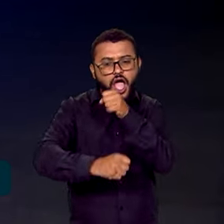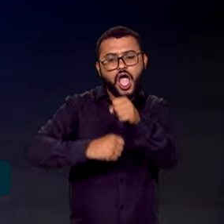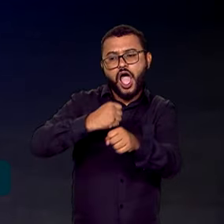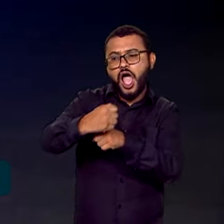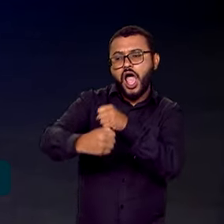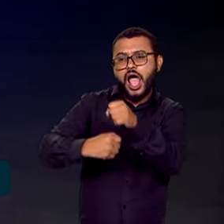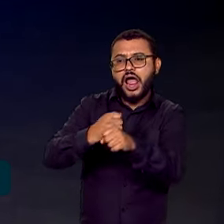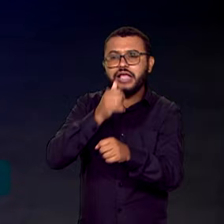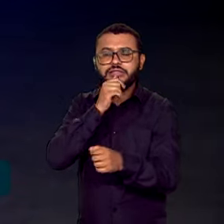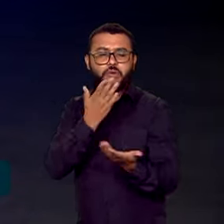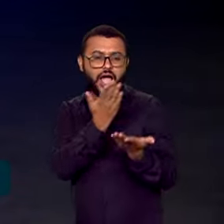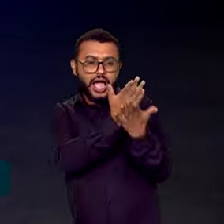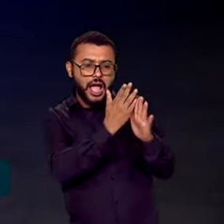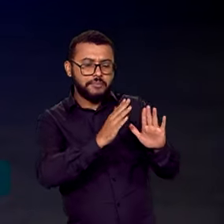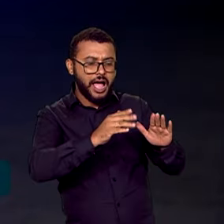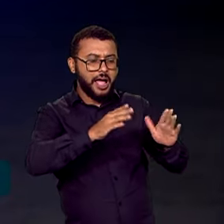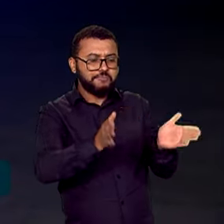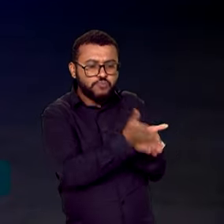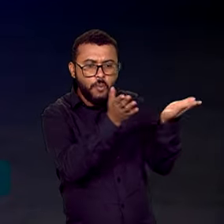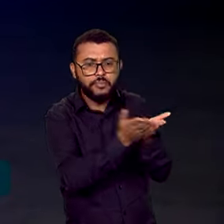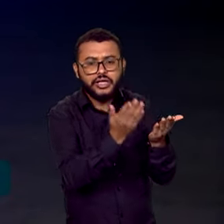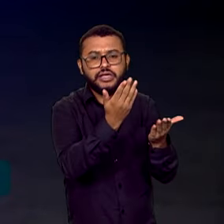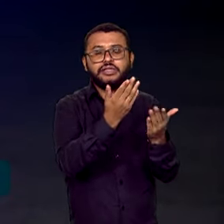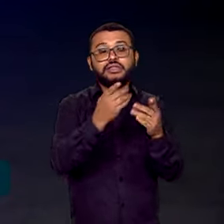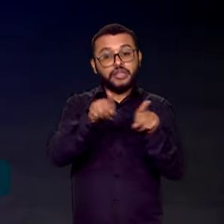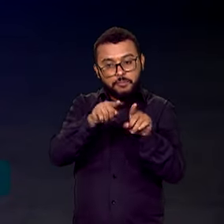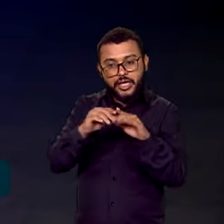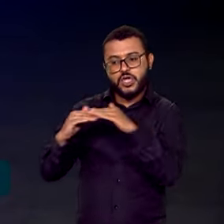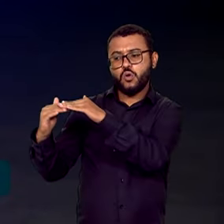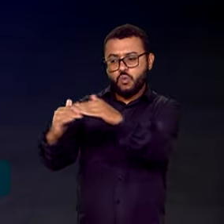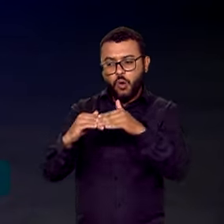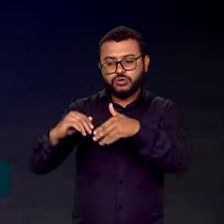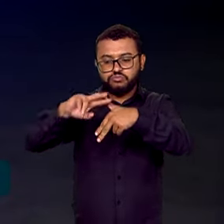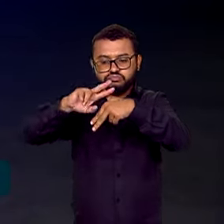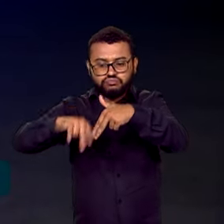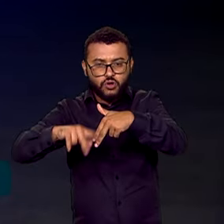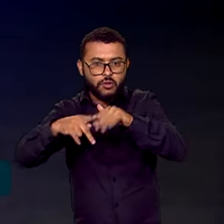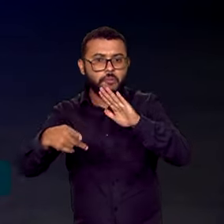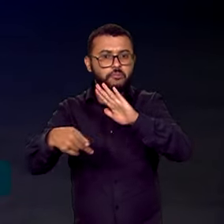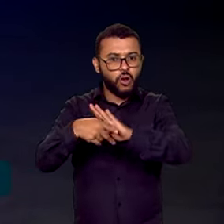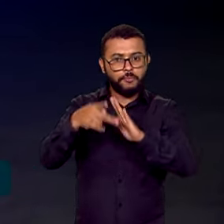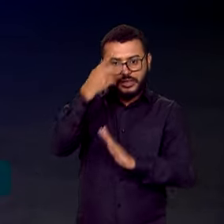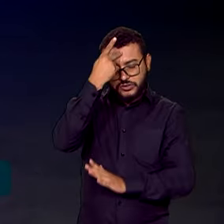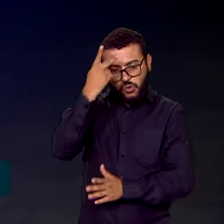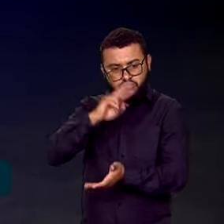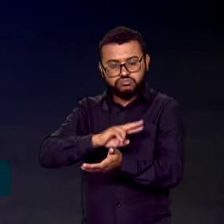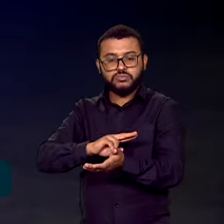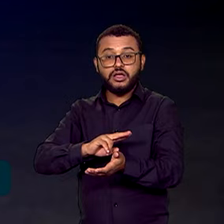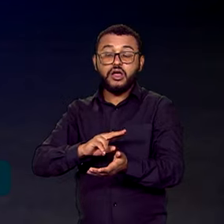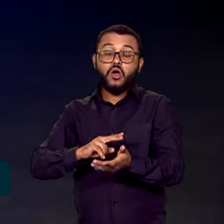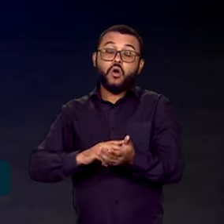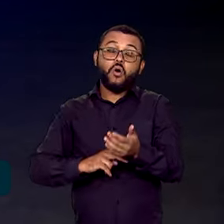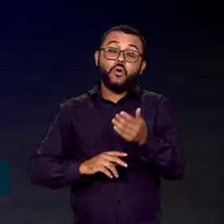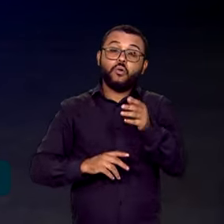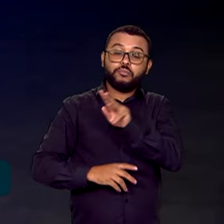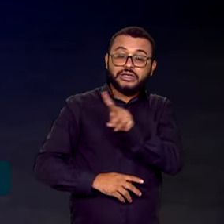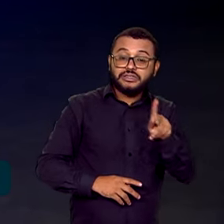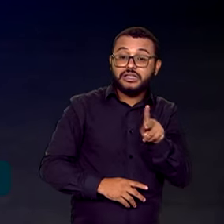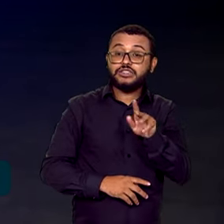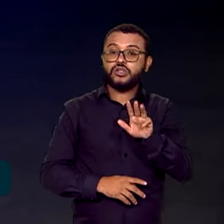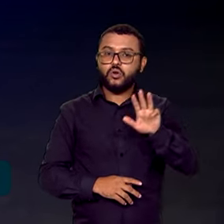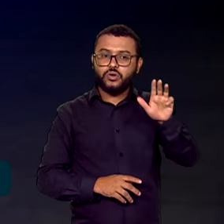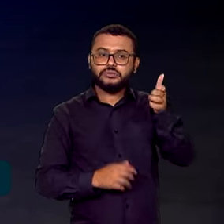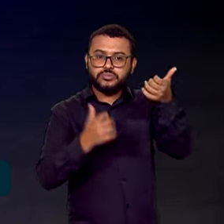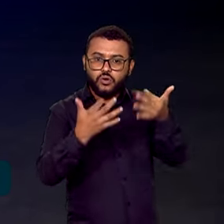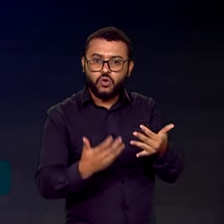como o combate à pobreza e igualdade de gênero. O presidente lembrou que só um quinto dessas metas